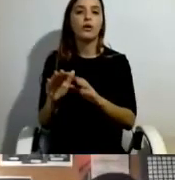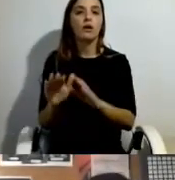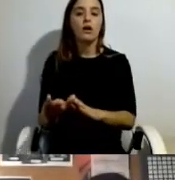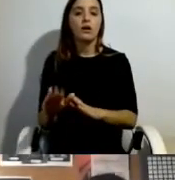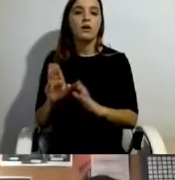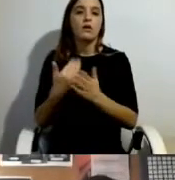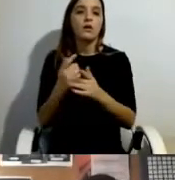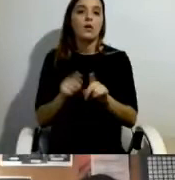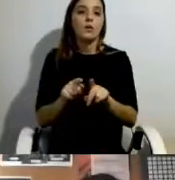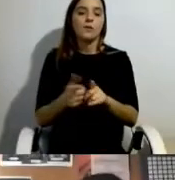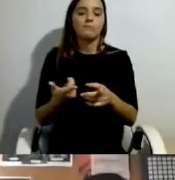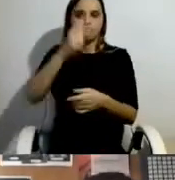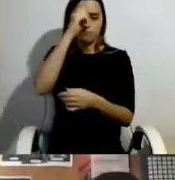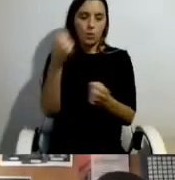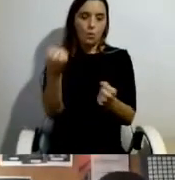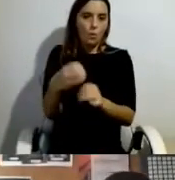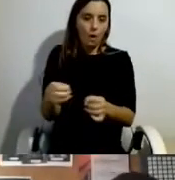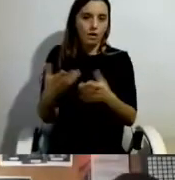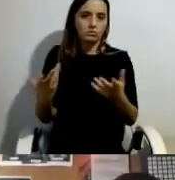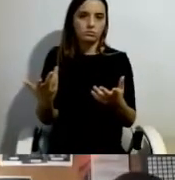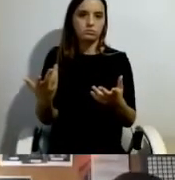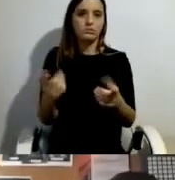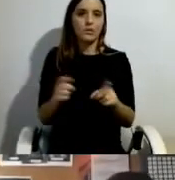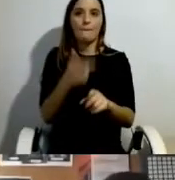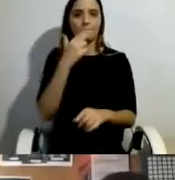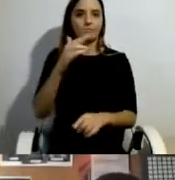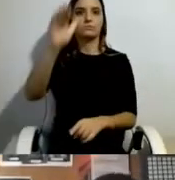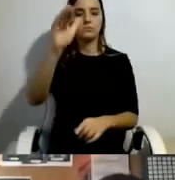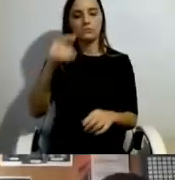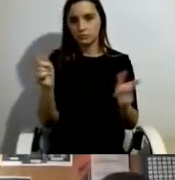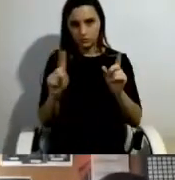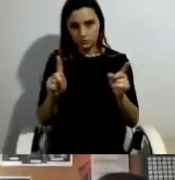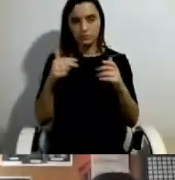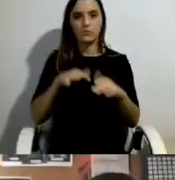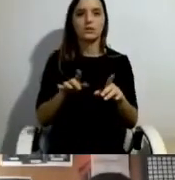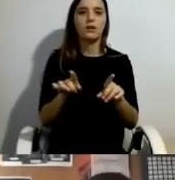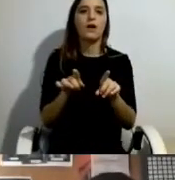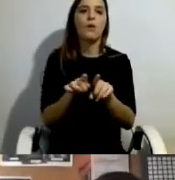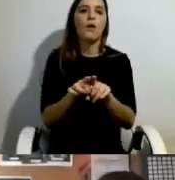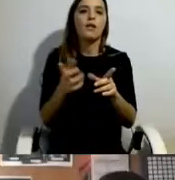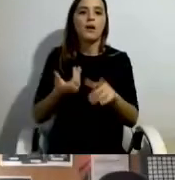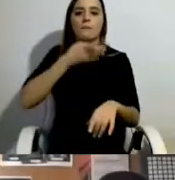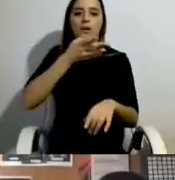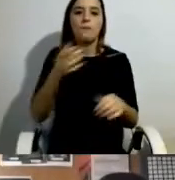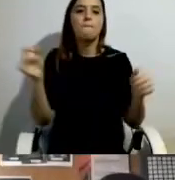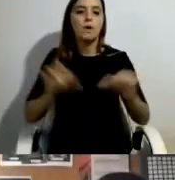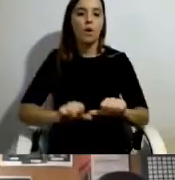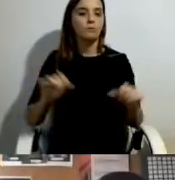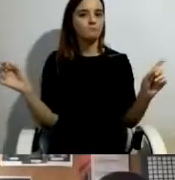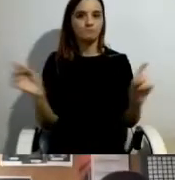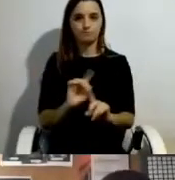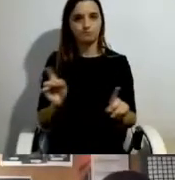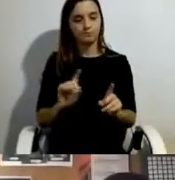como indigno e digno de filmes do Hitler, mas este não é, de longe, o pior relato que nós temos e, portanto, temos aqui